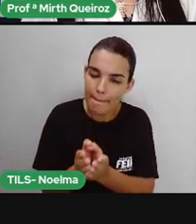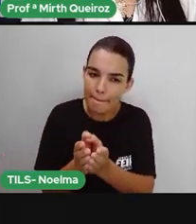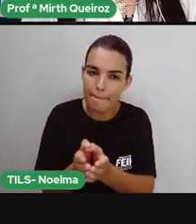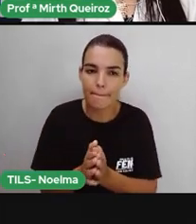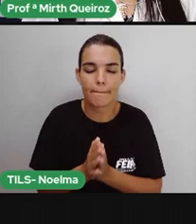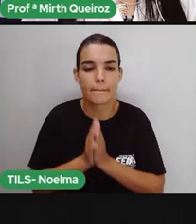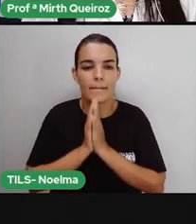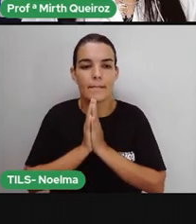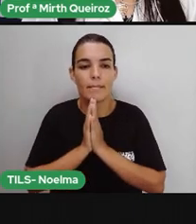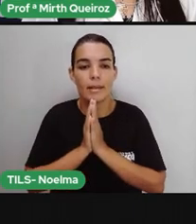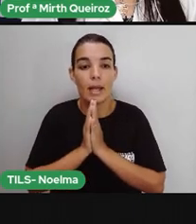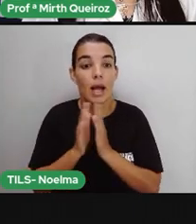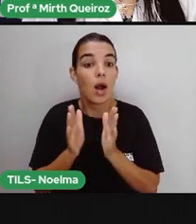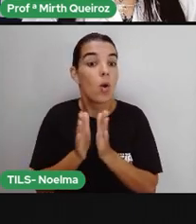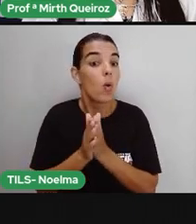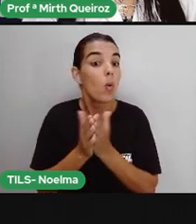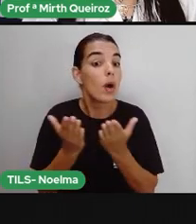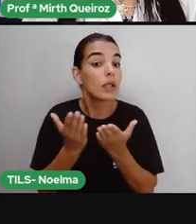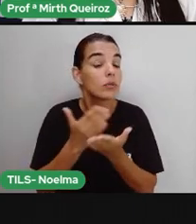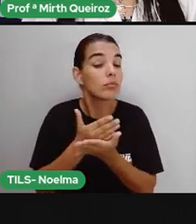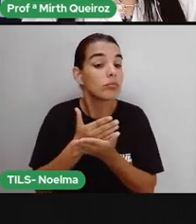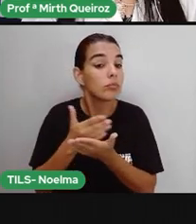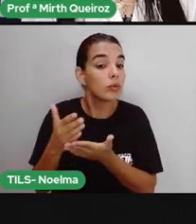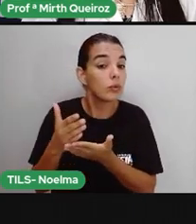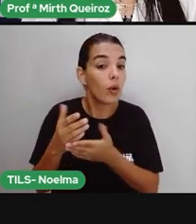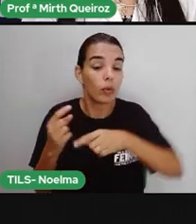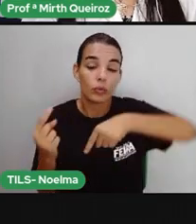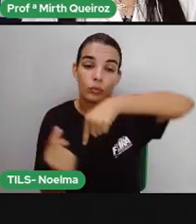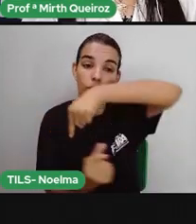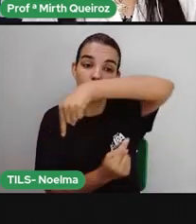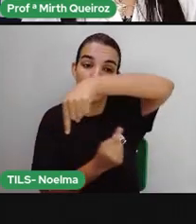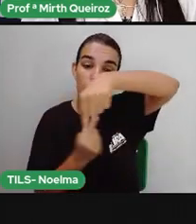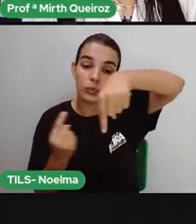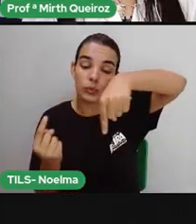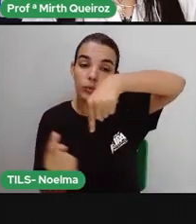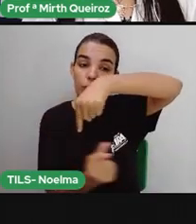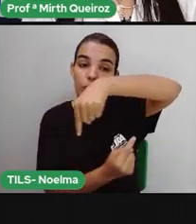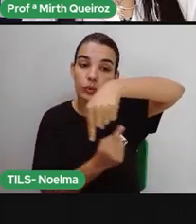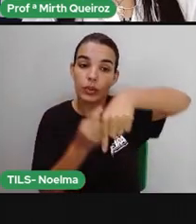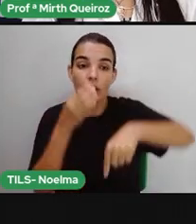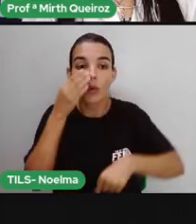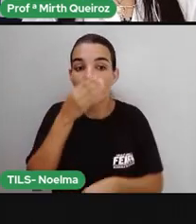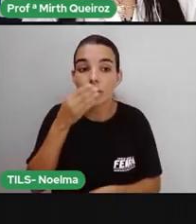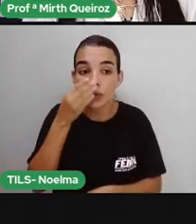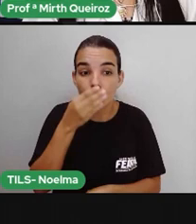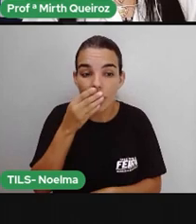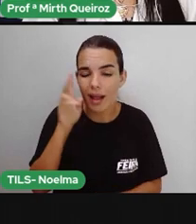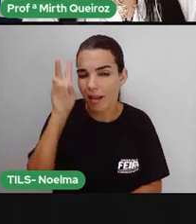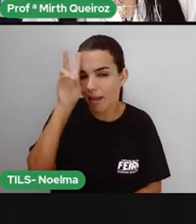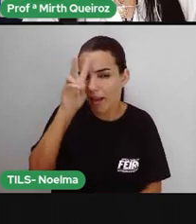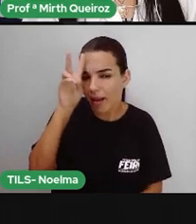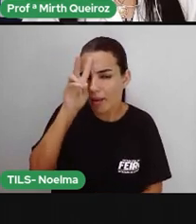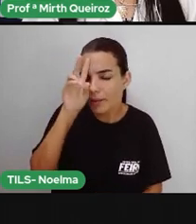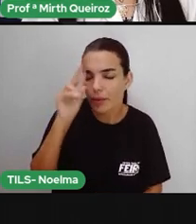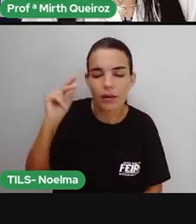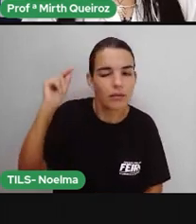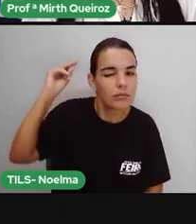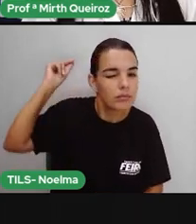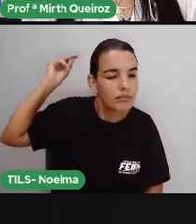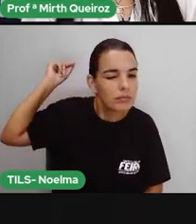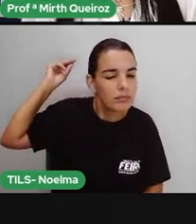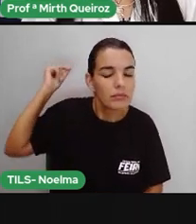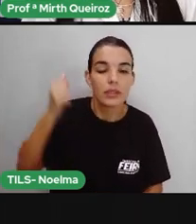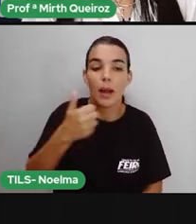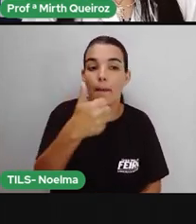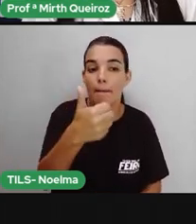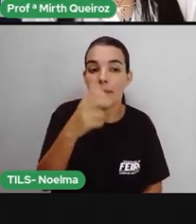Quando iniciou o ciclo de açúcar? Bom, a gente viu que quando o Brasil foi encontrado, lá em 1500, não